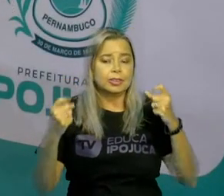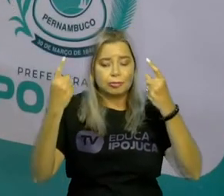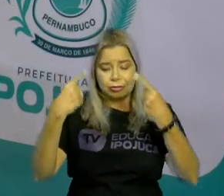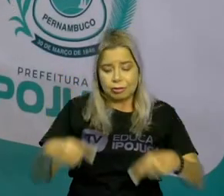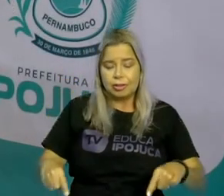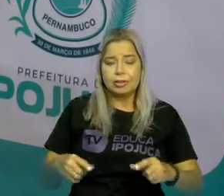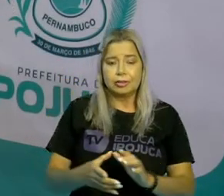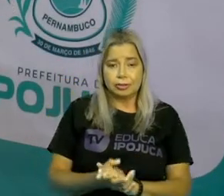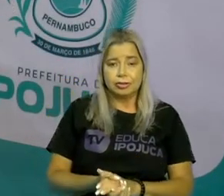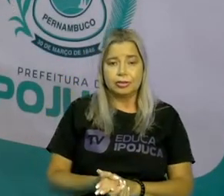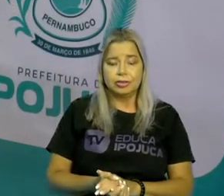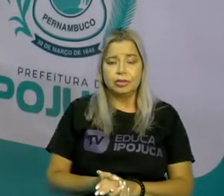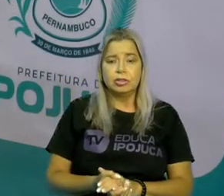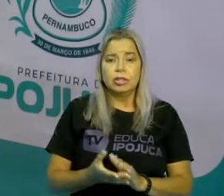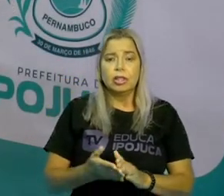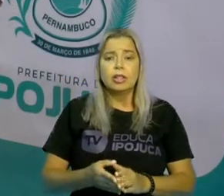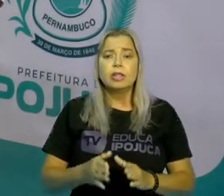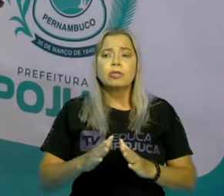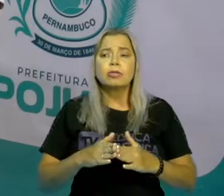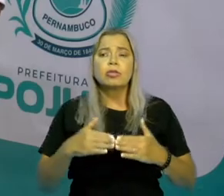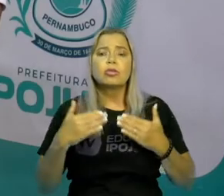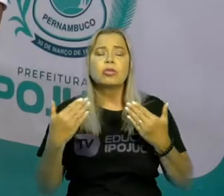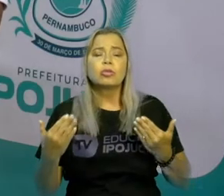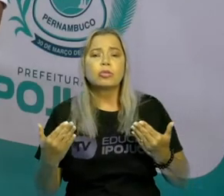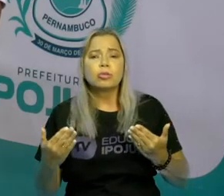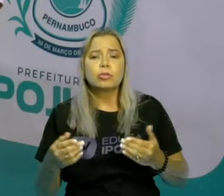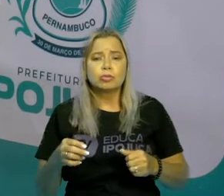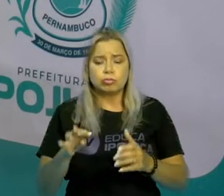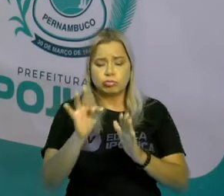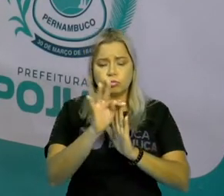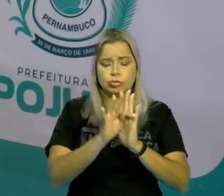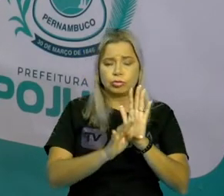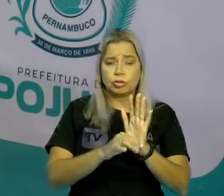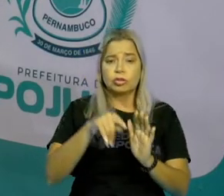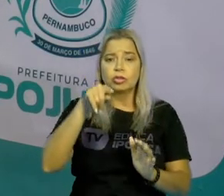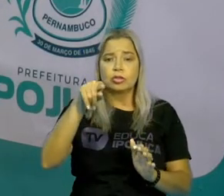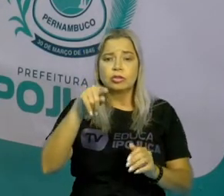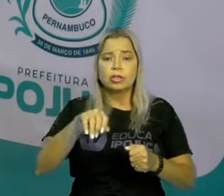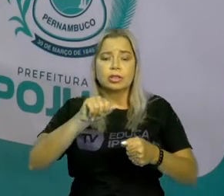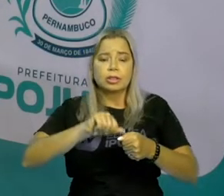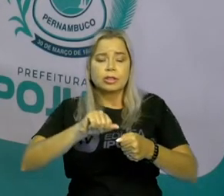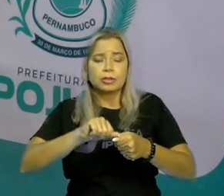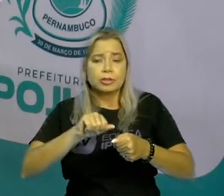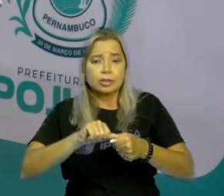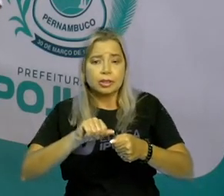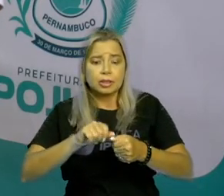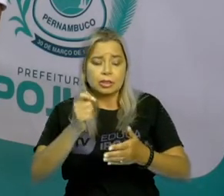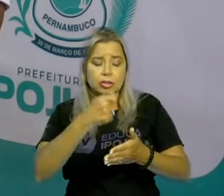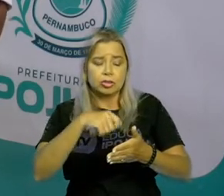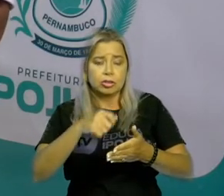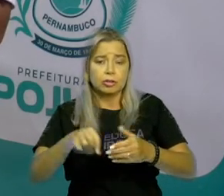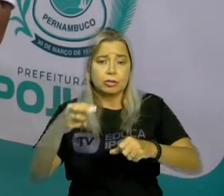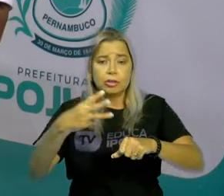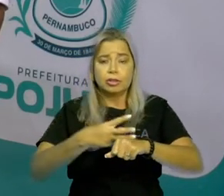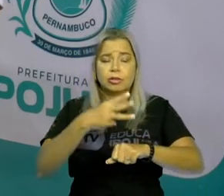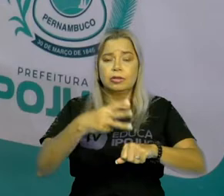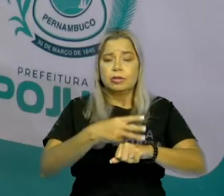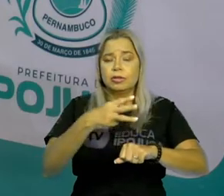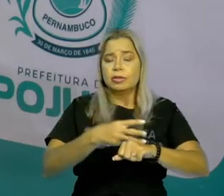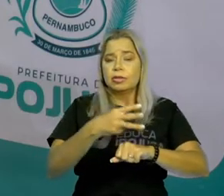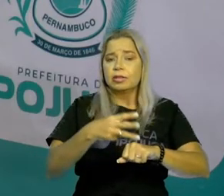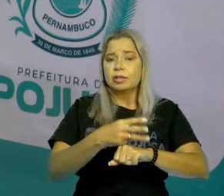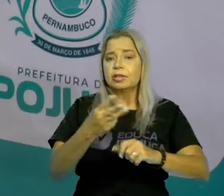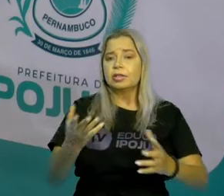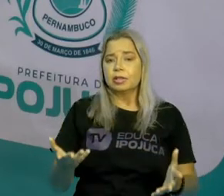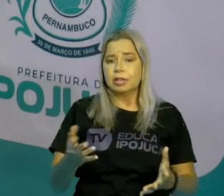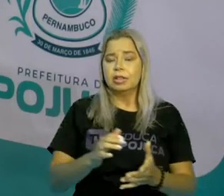seu texto do WhatsApp, na sua capa de texto do seu Instagram, ou que você poderia publicar